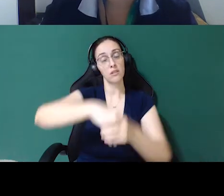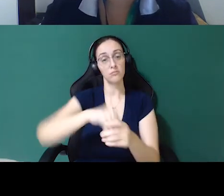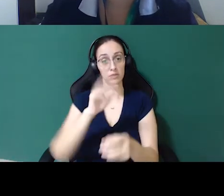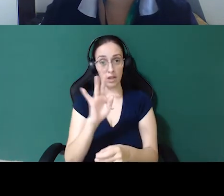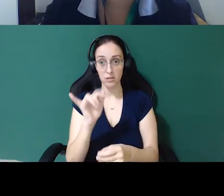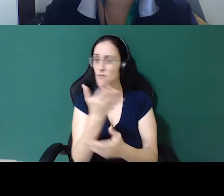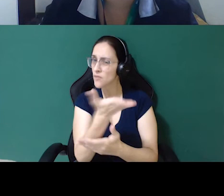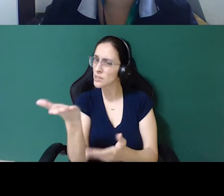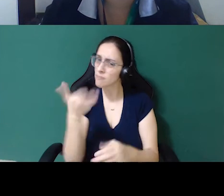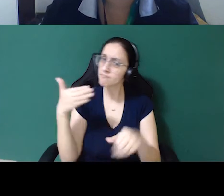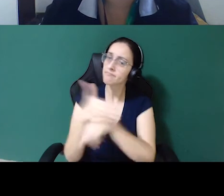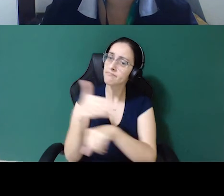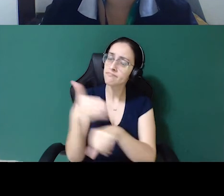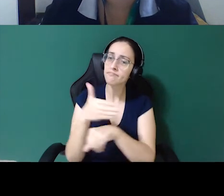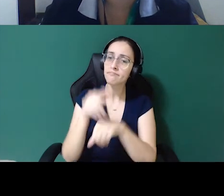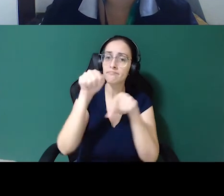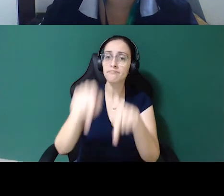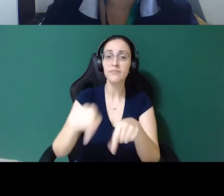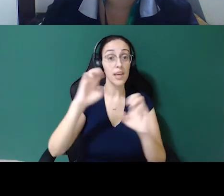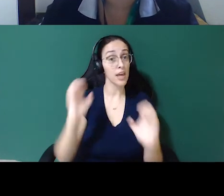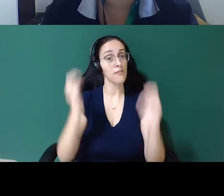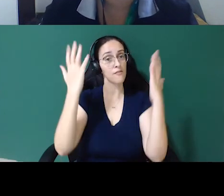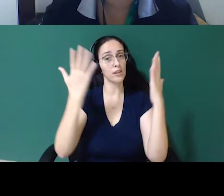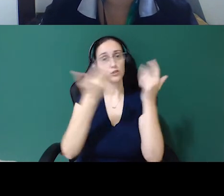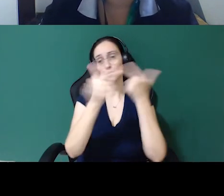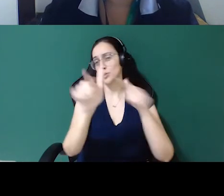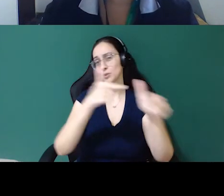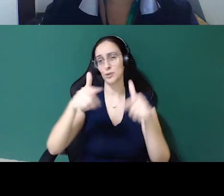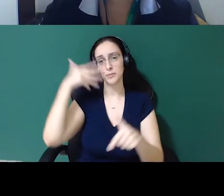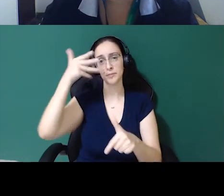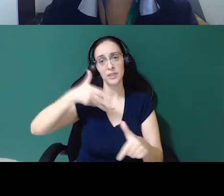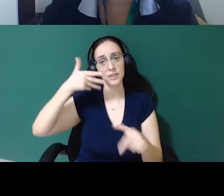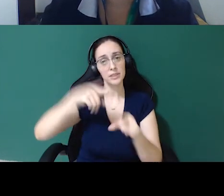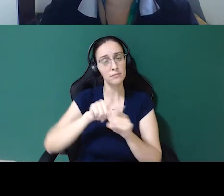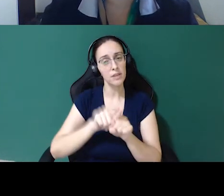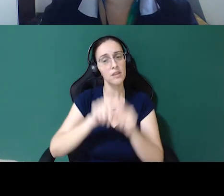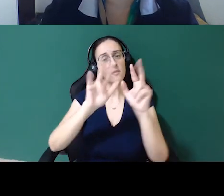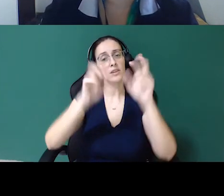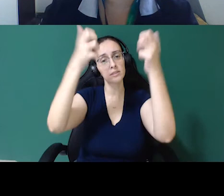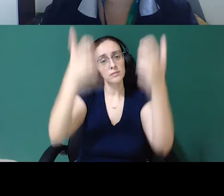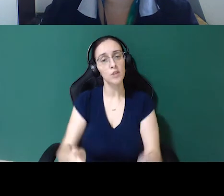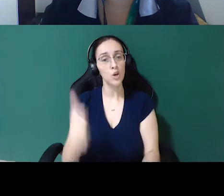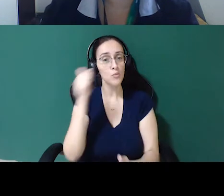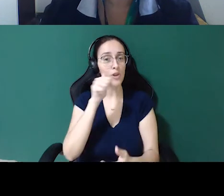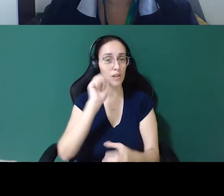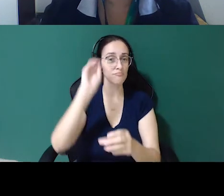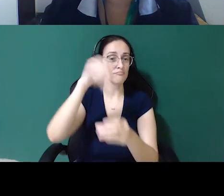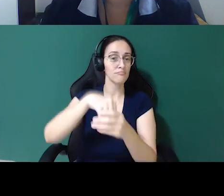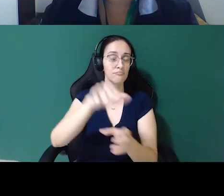fazer? Você participando aqui dessa trilha, desse evento, entre outras palestrantes, vão falar, né, sobre as mulheres na TI,